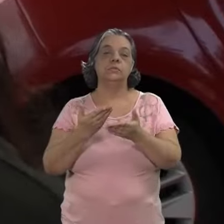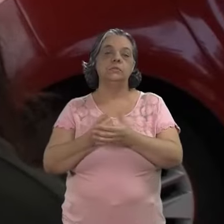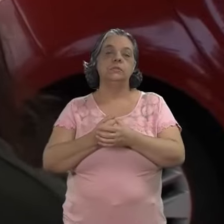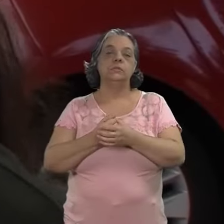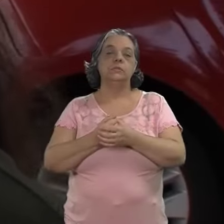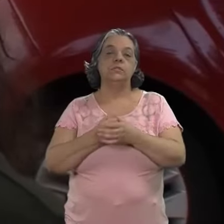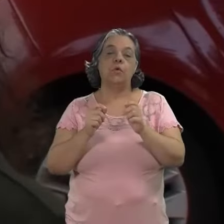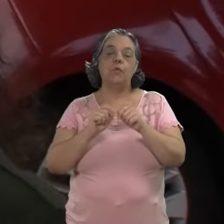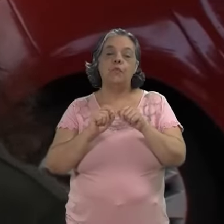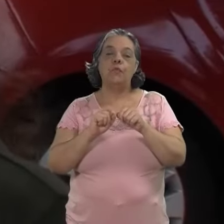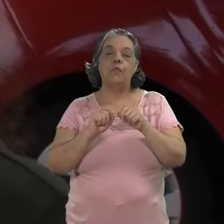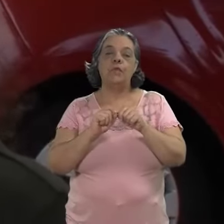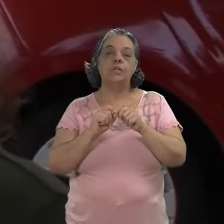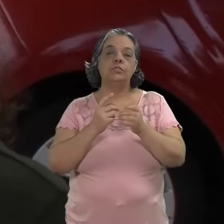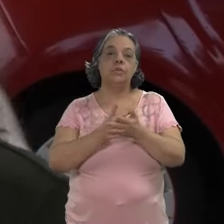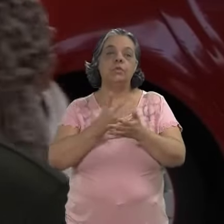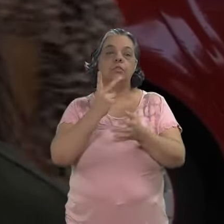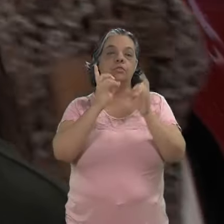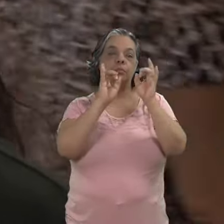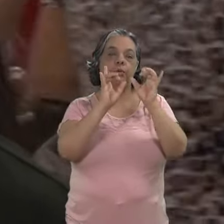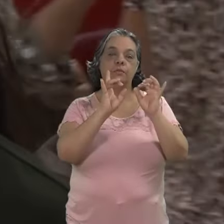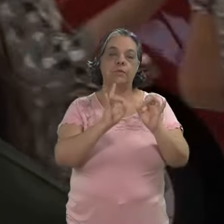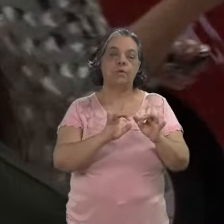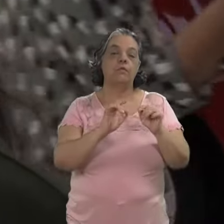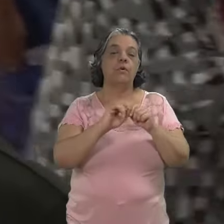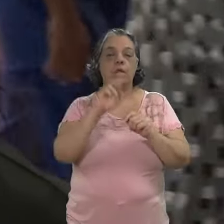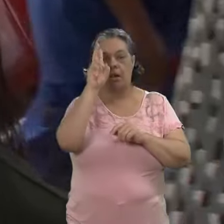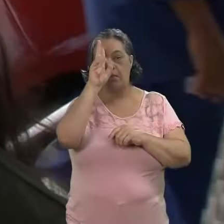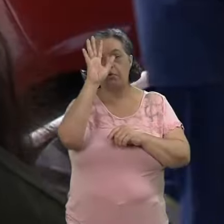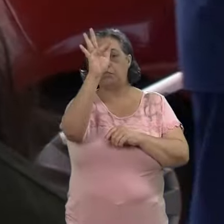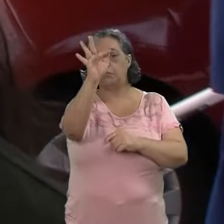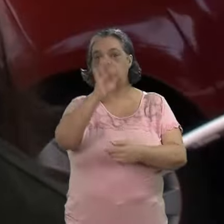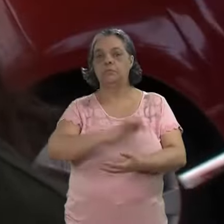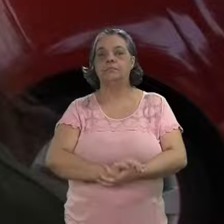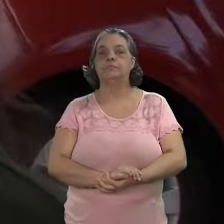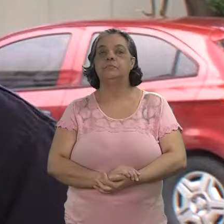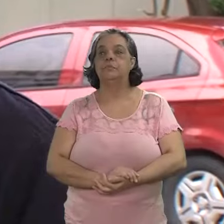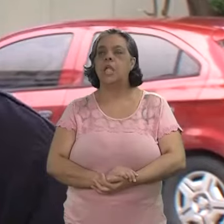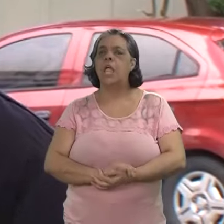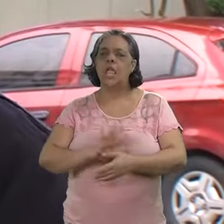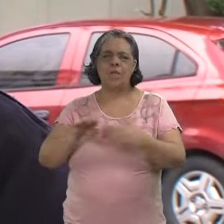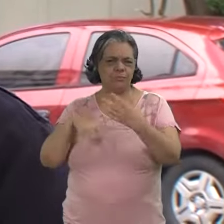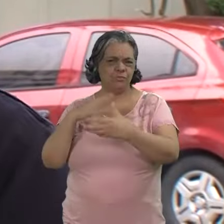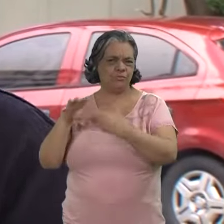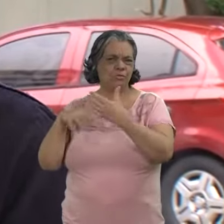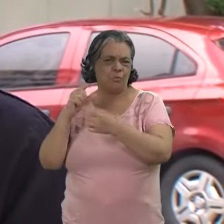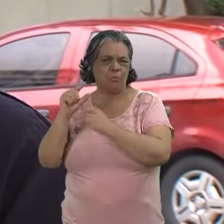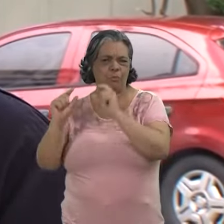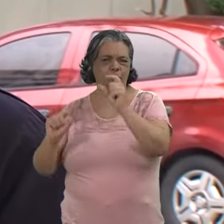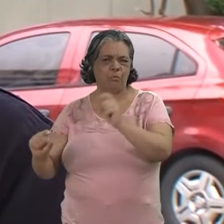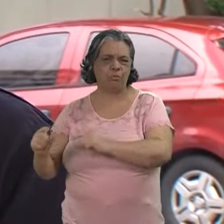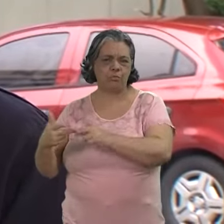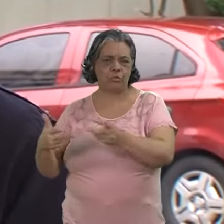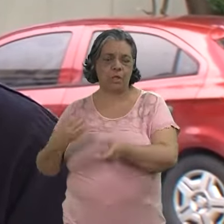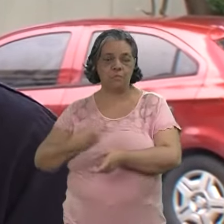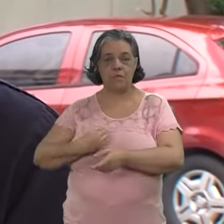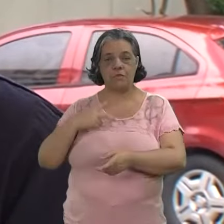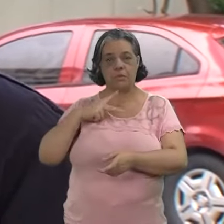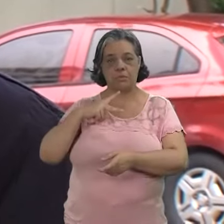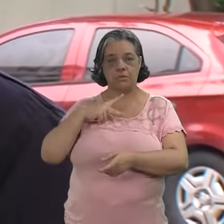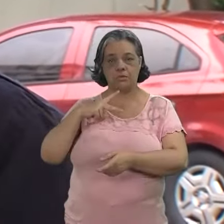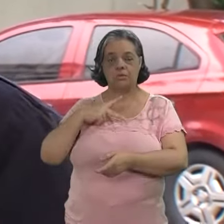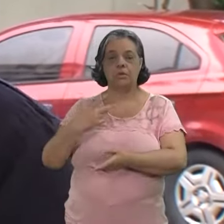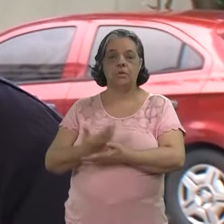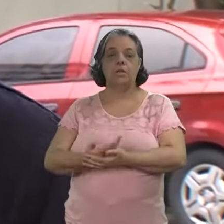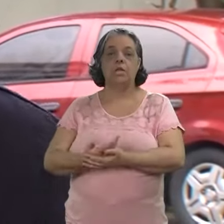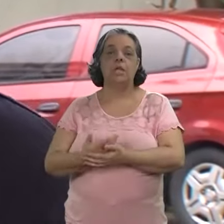registros que eu fiz de situações especiais e que eu vou querer relembrar no futuro. Eu misturo um pouco de cada coisa, assim, minha